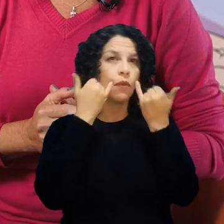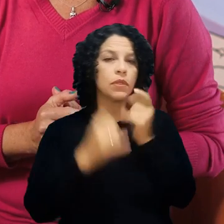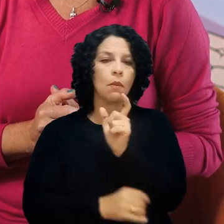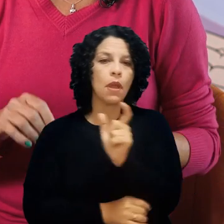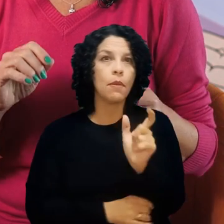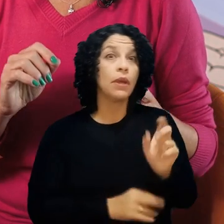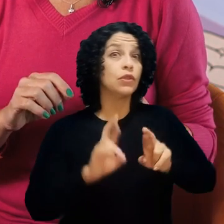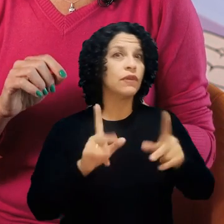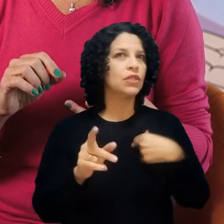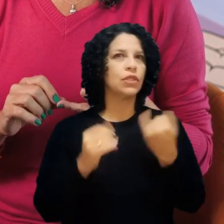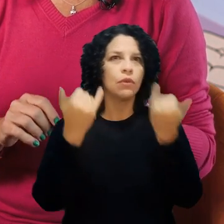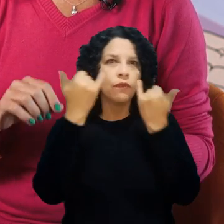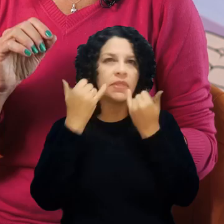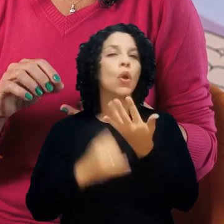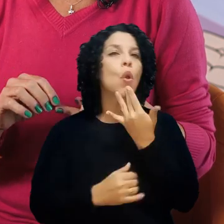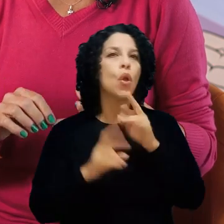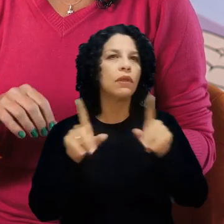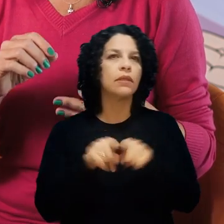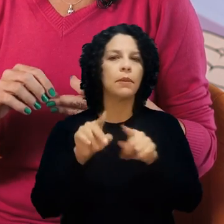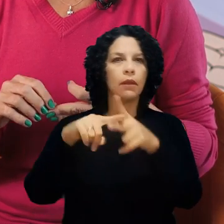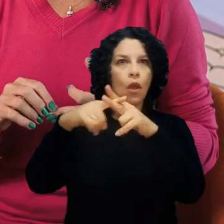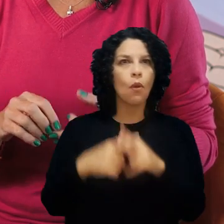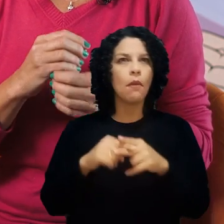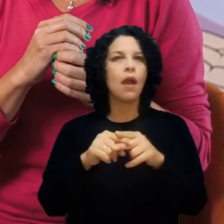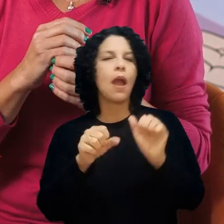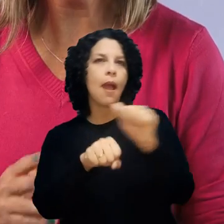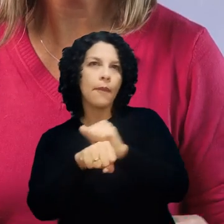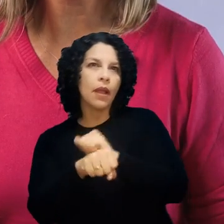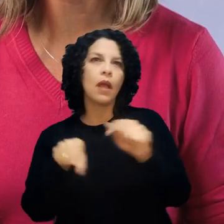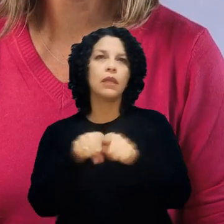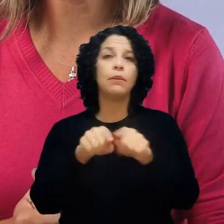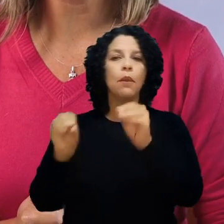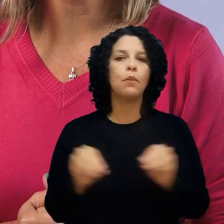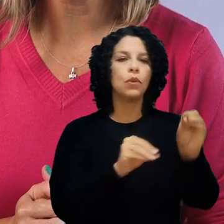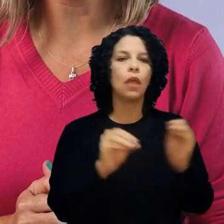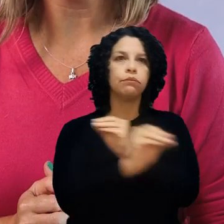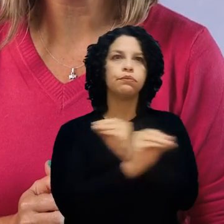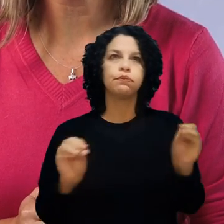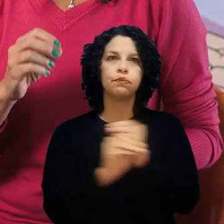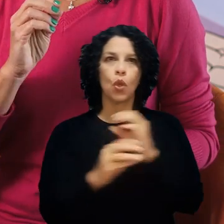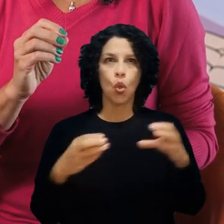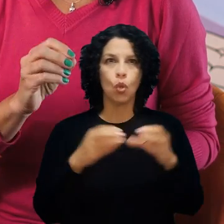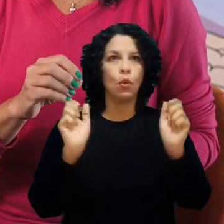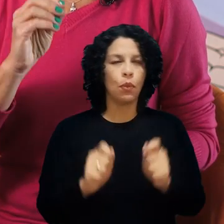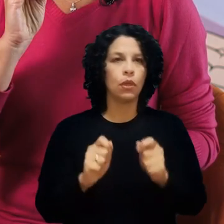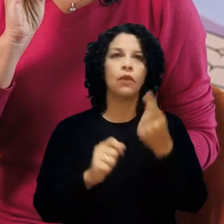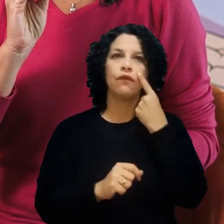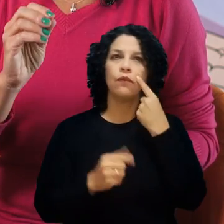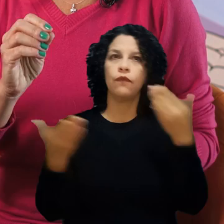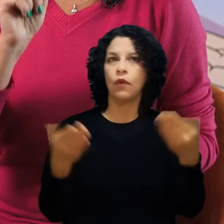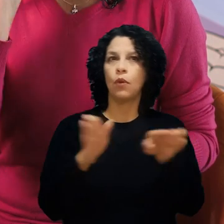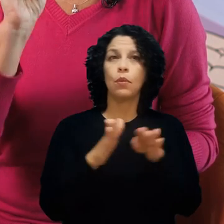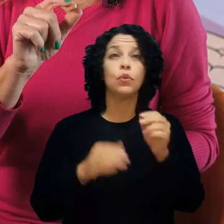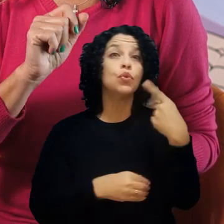-it diferente. Você poderá mudar a cor, editar, excluir e até mover os post-its entre os blocos. Vamos seguir para